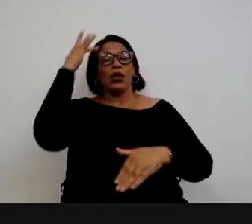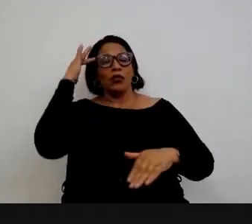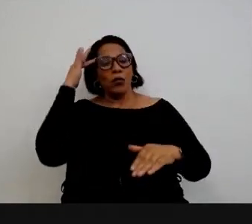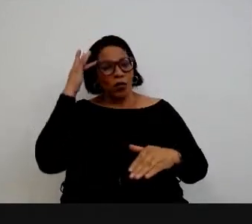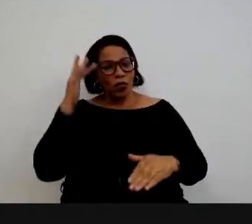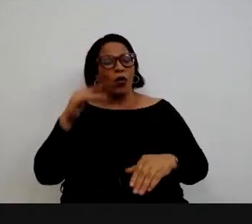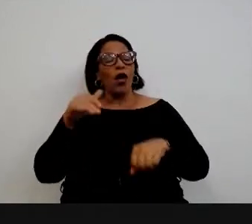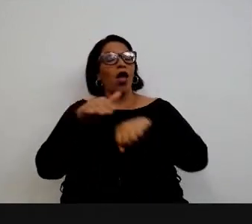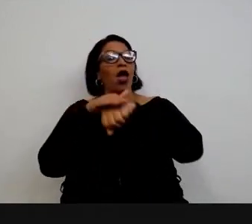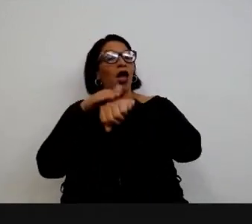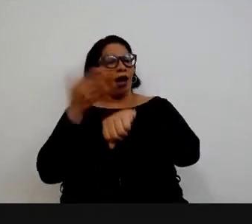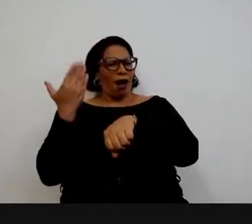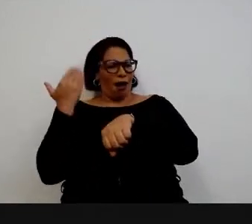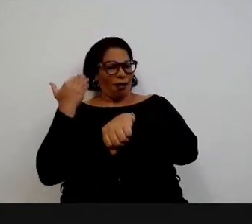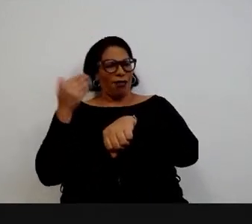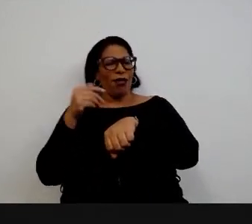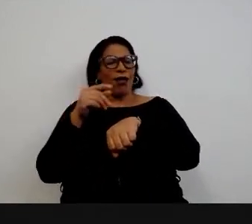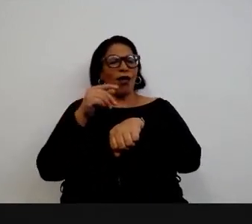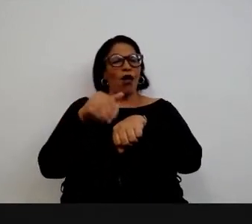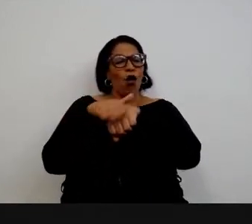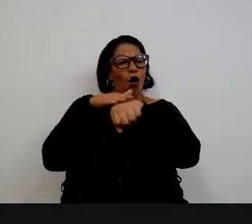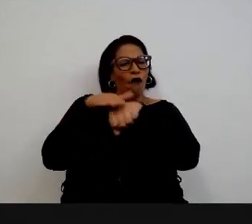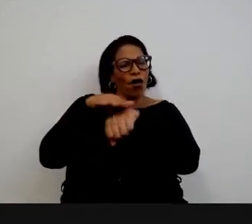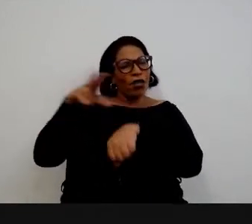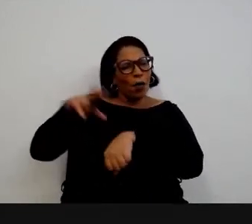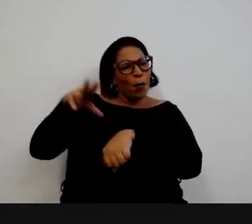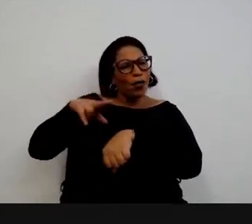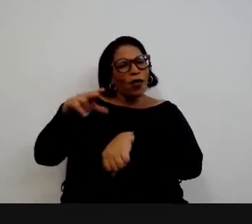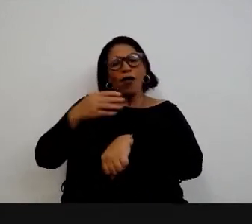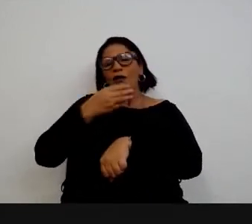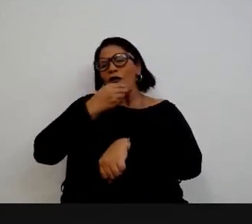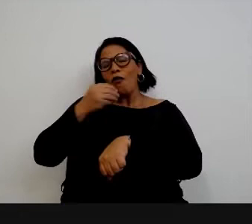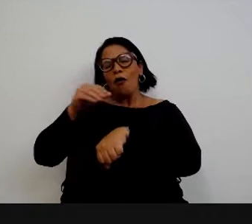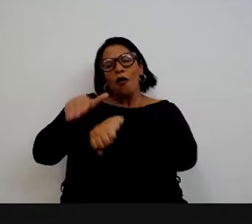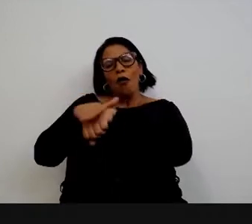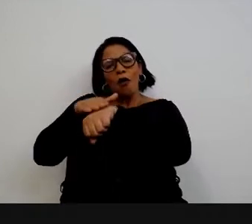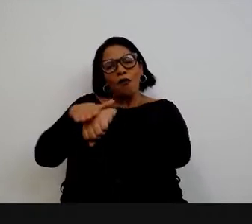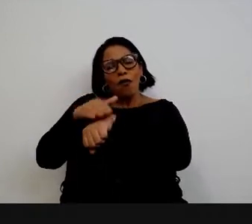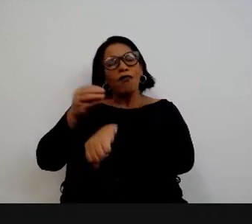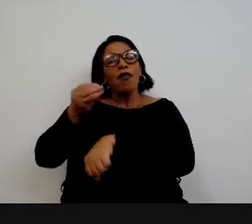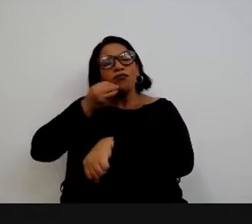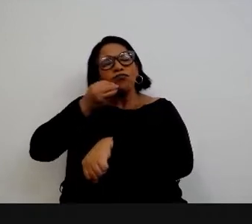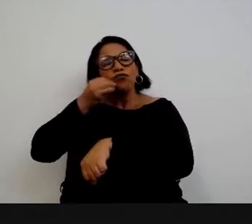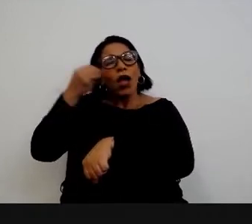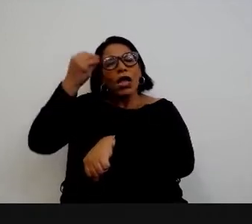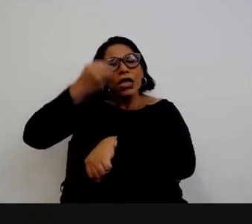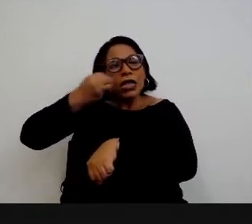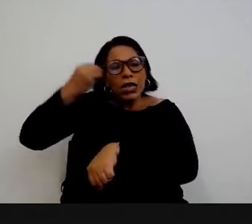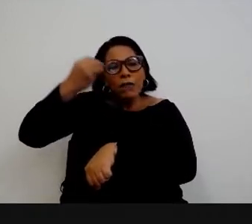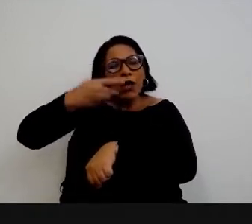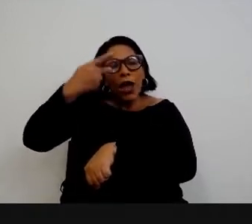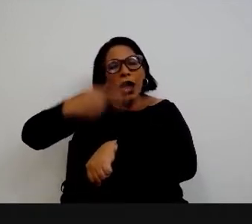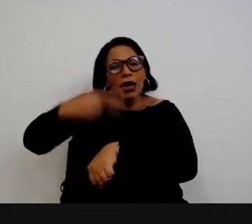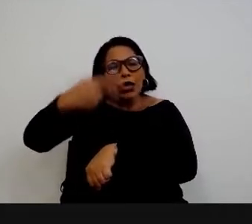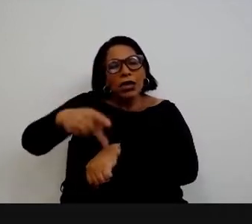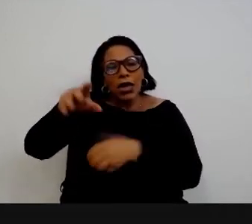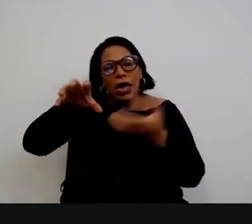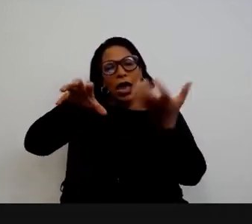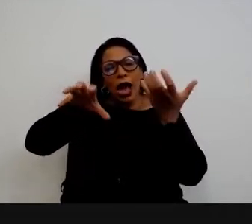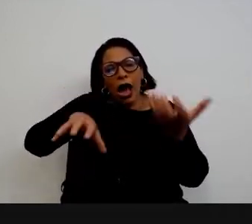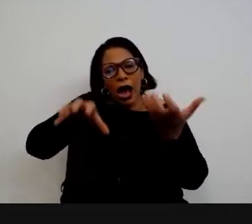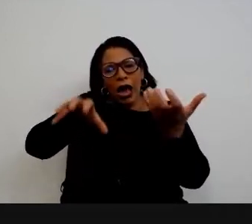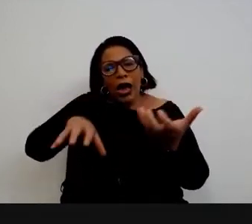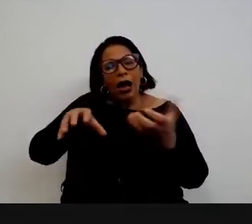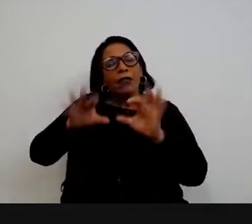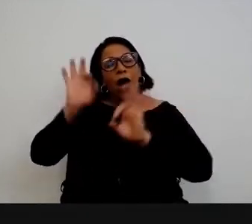conversava rapidamente ali antes de entrarmos com o Diogo. Aproveitando essa experiência que o Executivo já tem, a Câmara